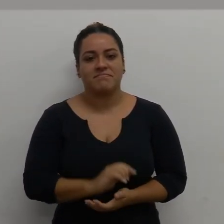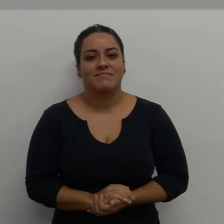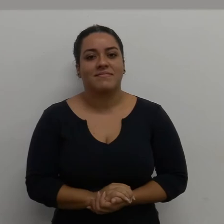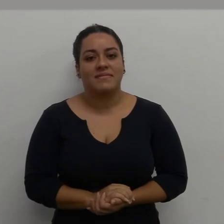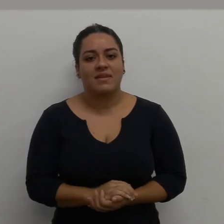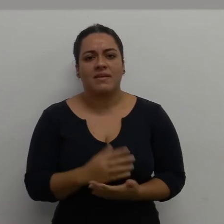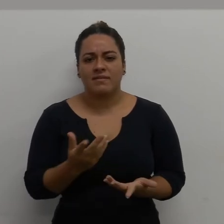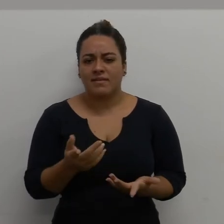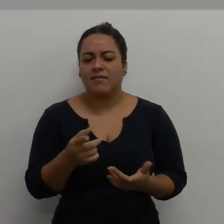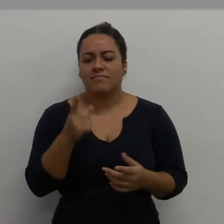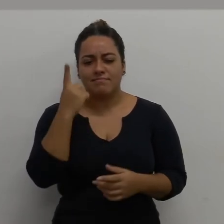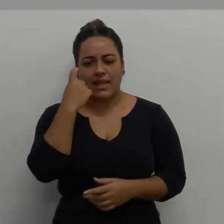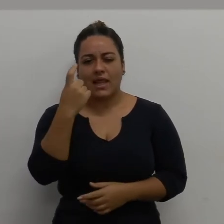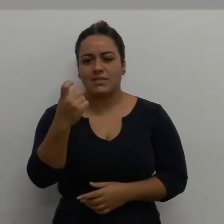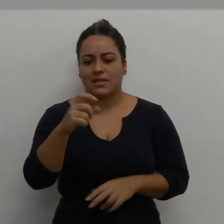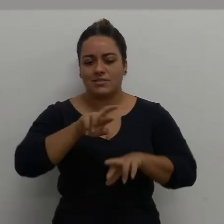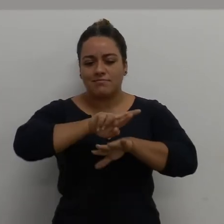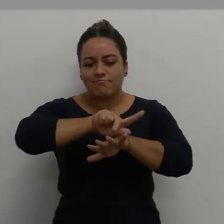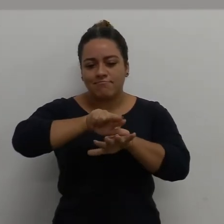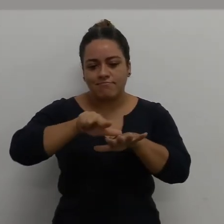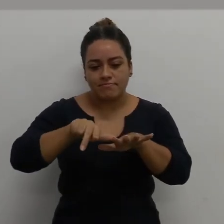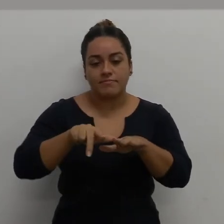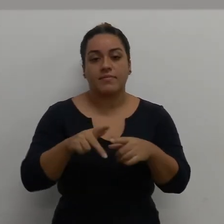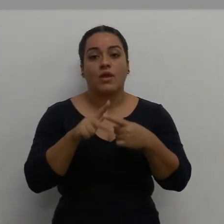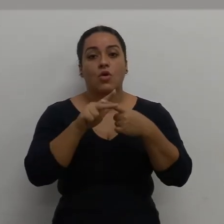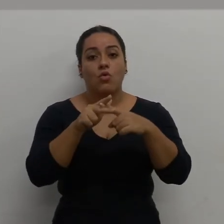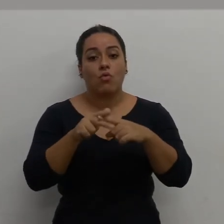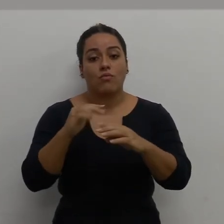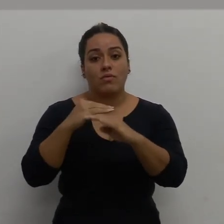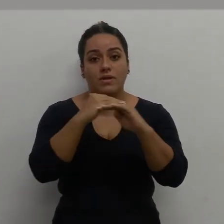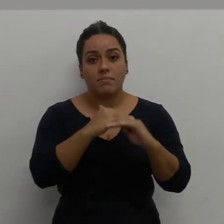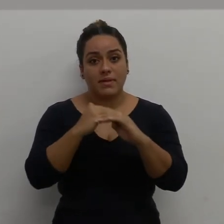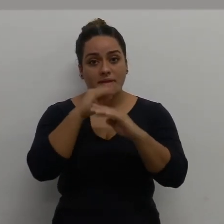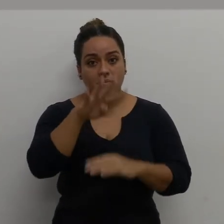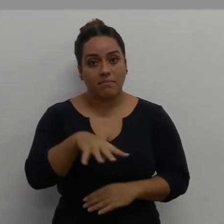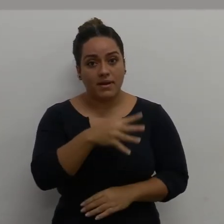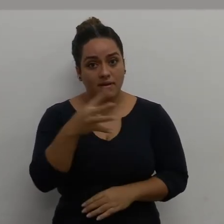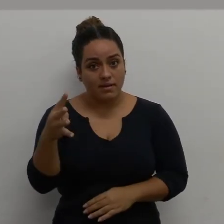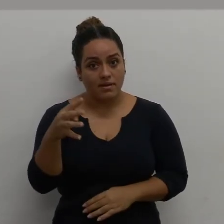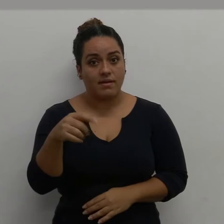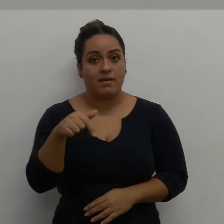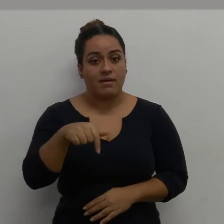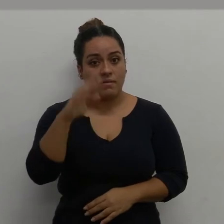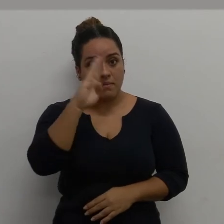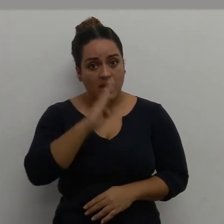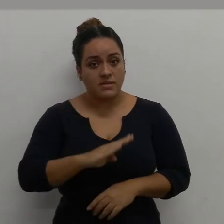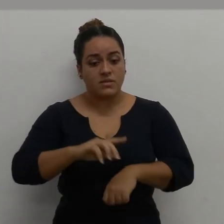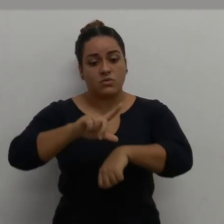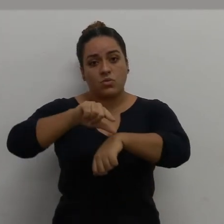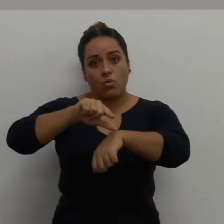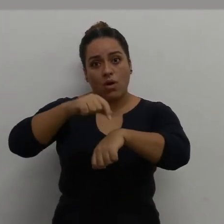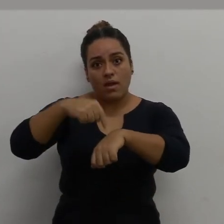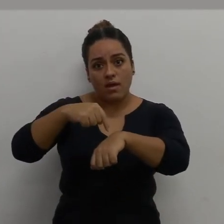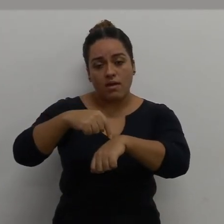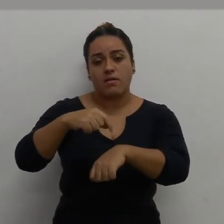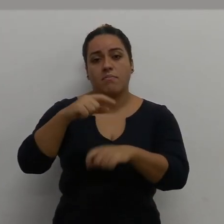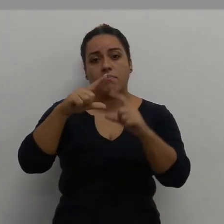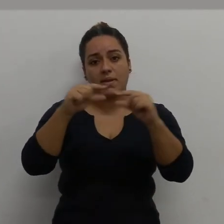Tem configurações bastante interessantes. Configuração padrão de planilha, nós estamos no Brasil, fuso horário